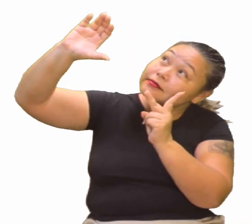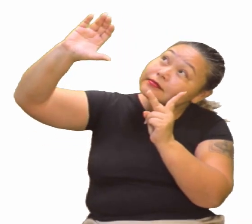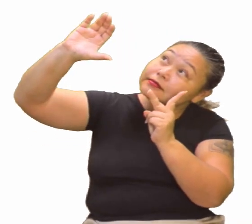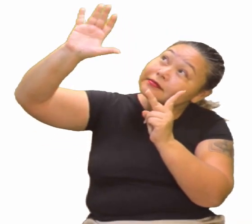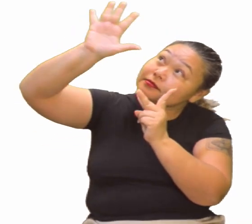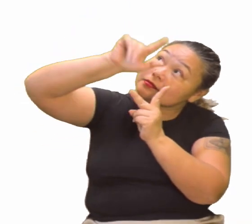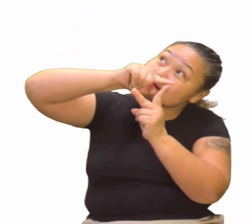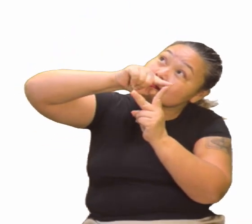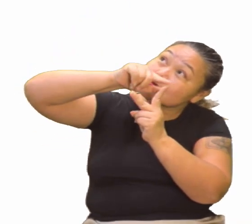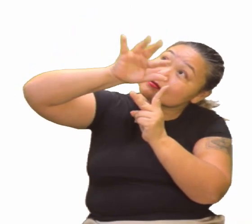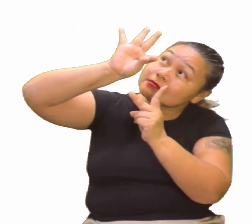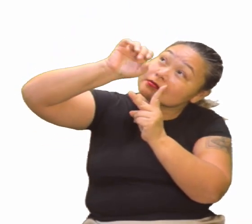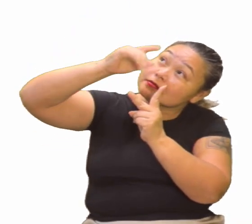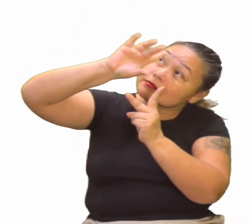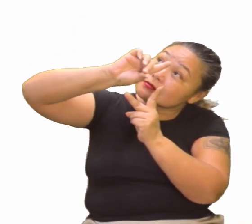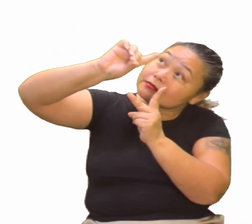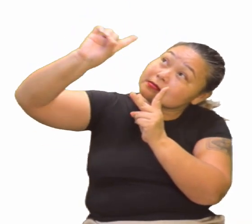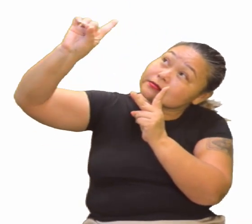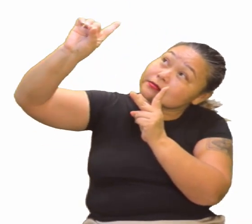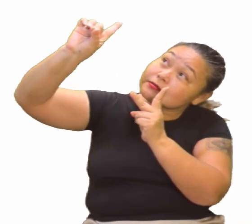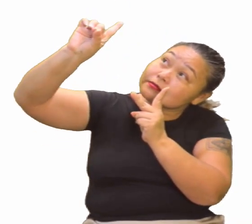Aqui, ó. Teo é Deus.